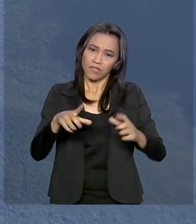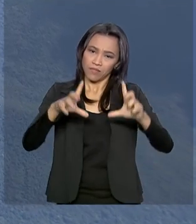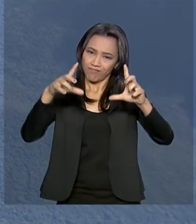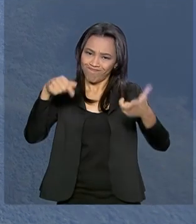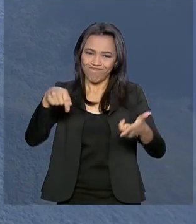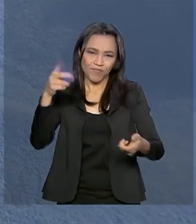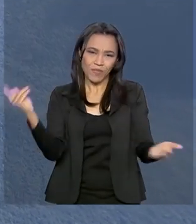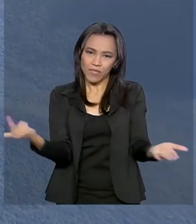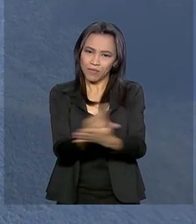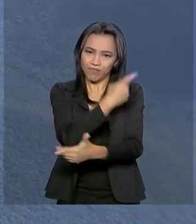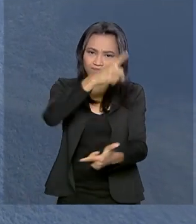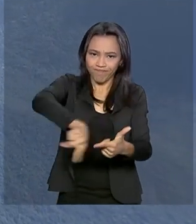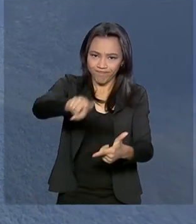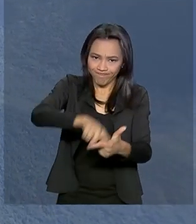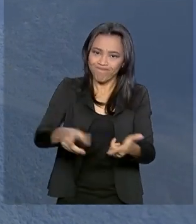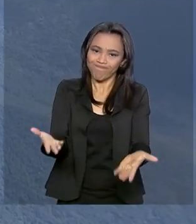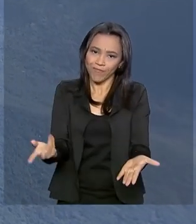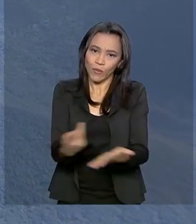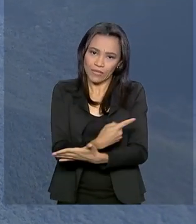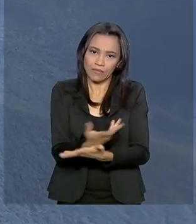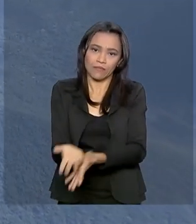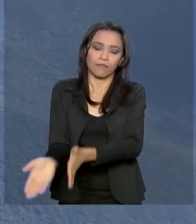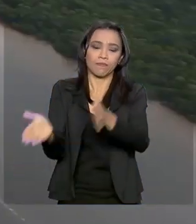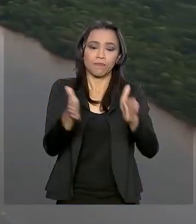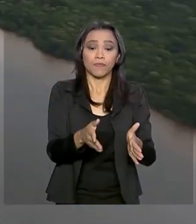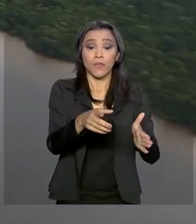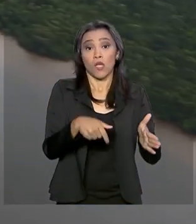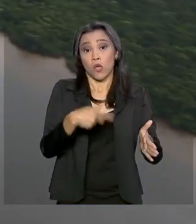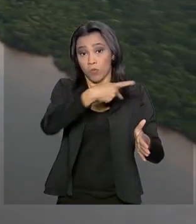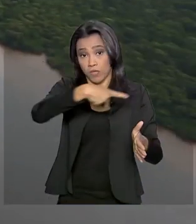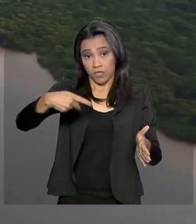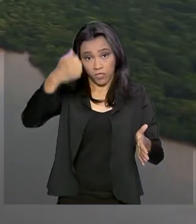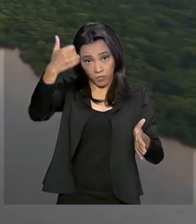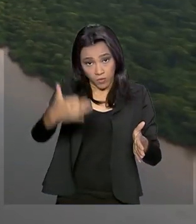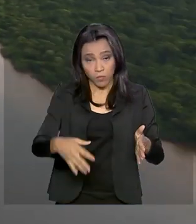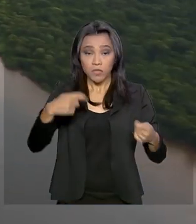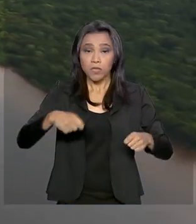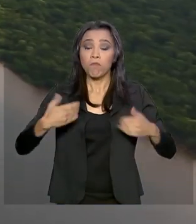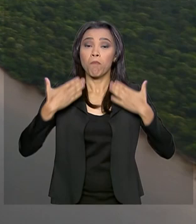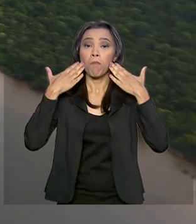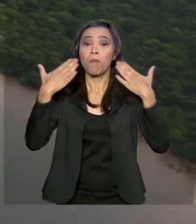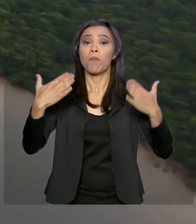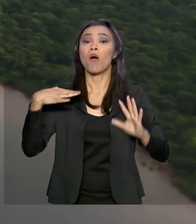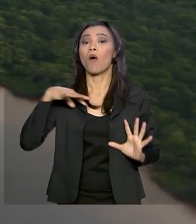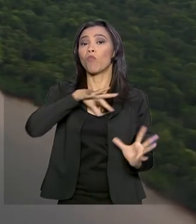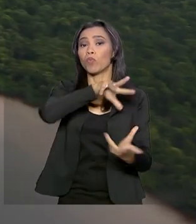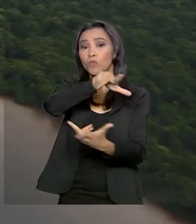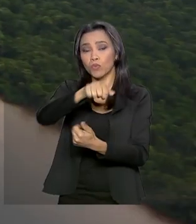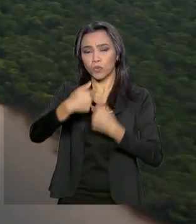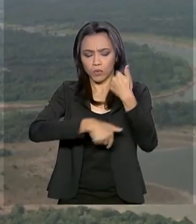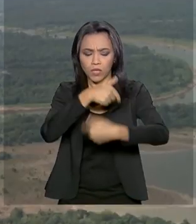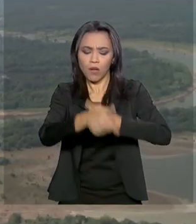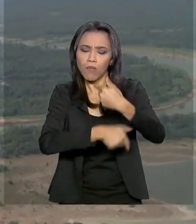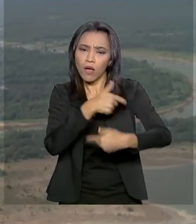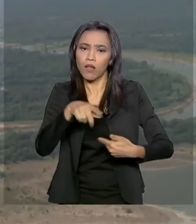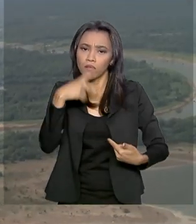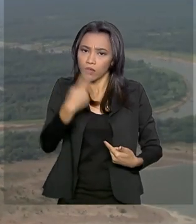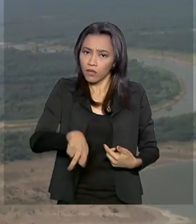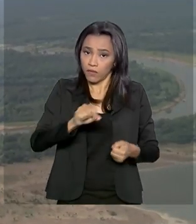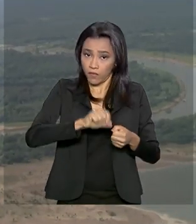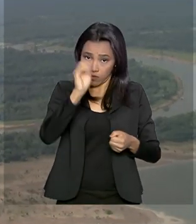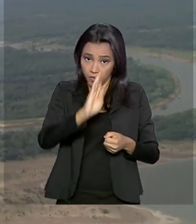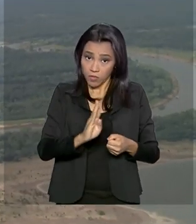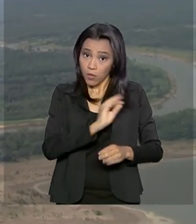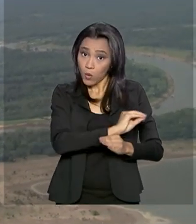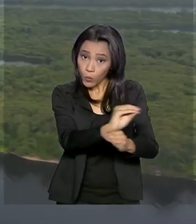O presidente Bolsonaro disse que, nesse momento, é preciso mostrar ao mundo o trabalho realizado no Brasil pela preservação das florestas.